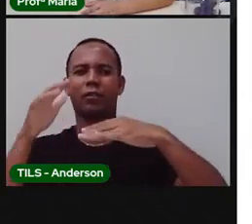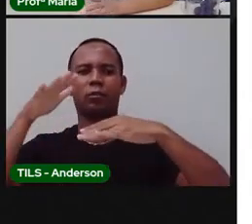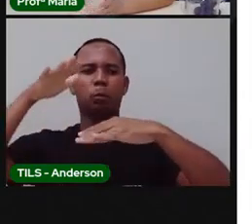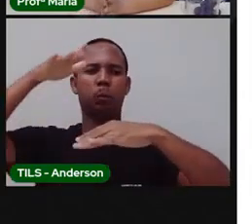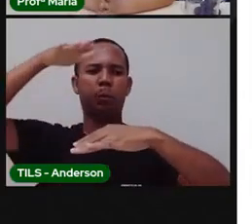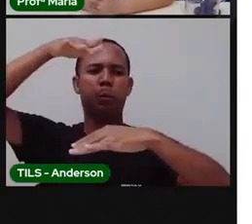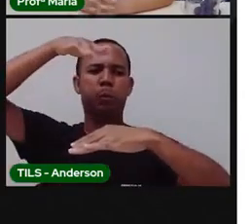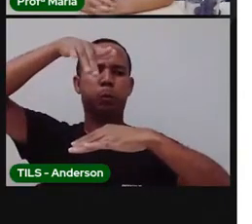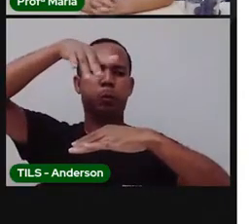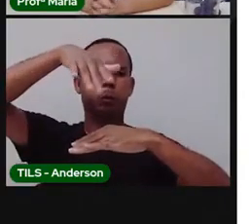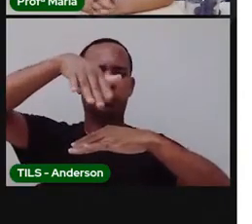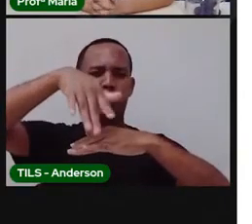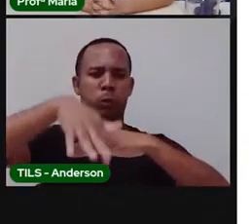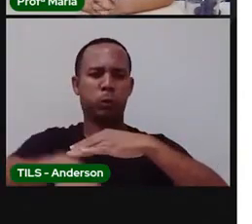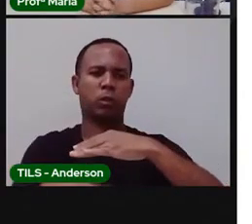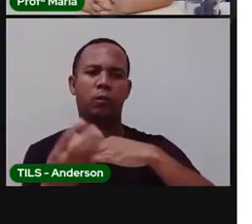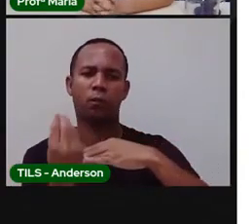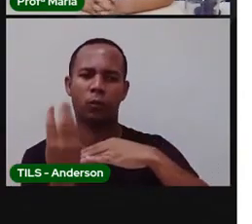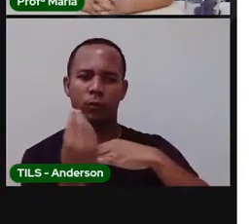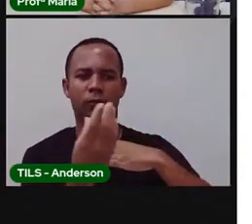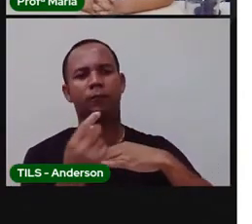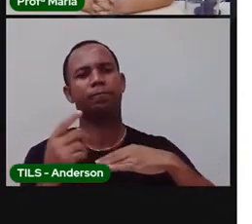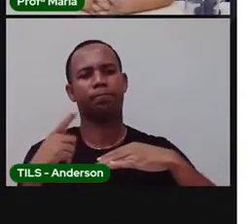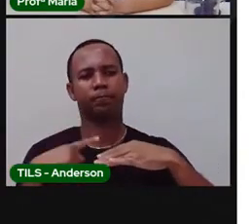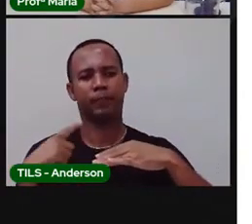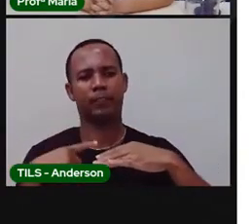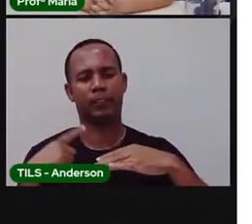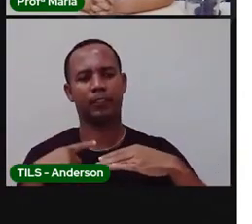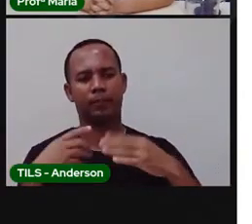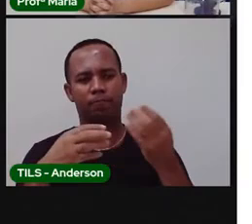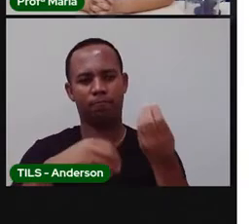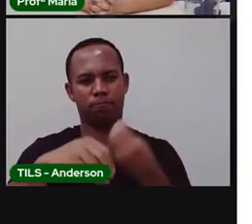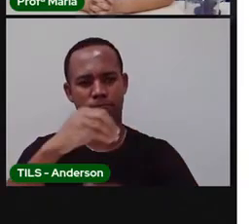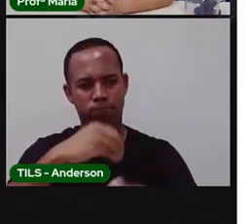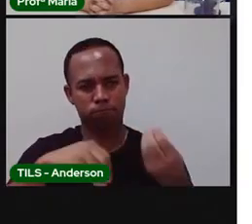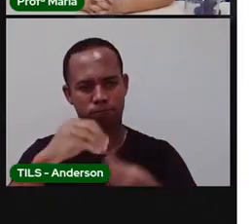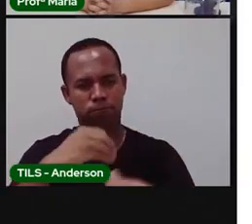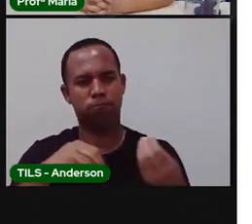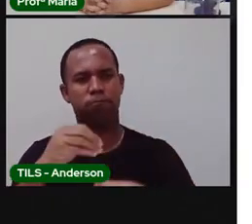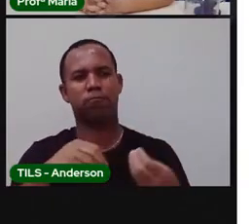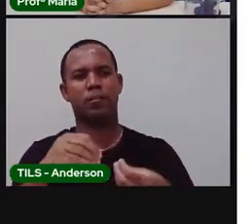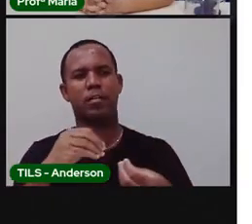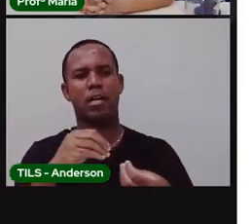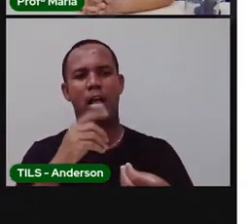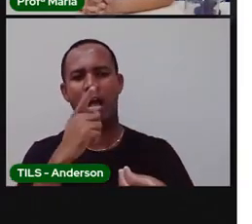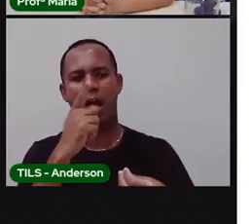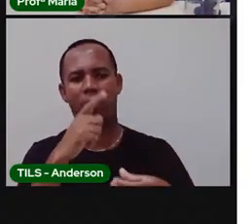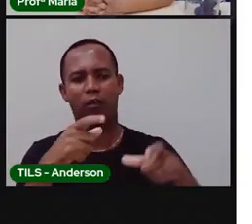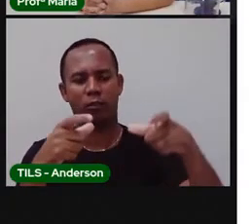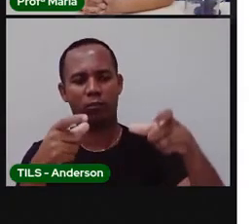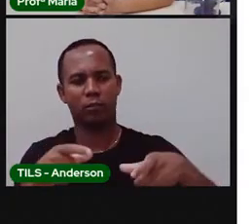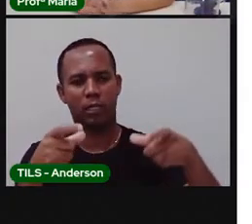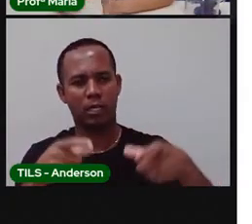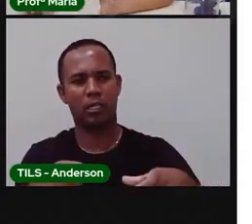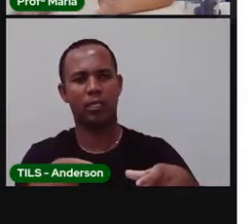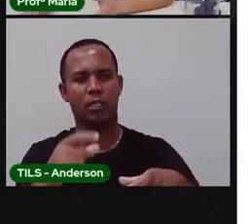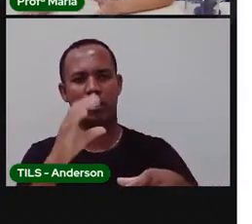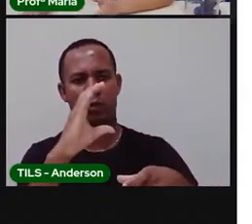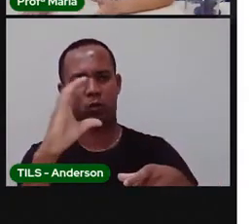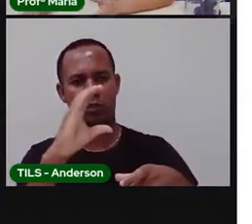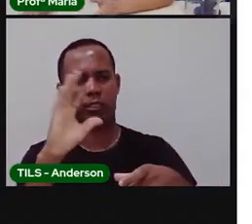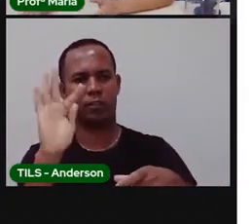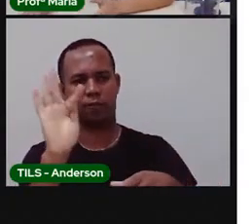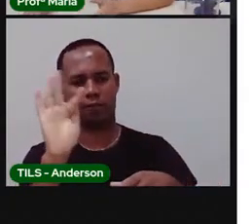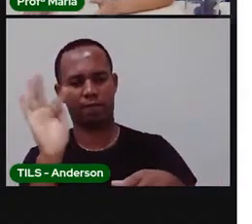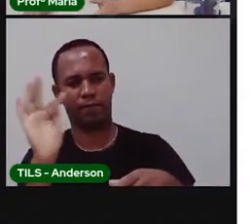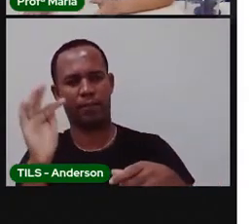ver. E tratada na estação de tratamento de água, situada no município de Conceição da Feira. Bom,